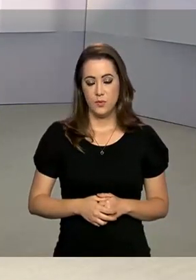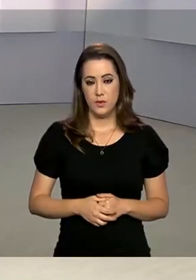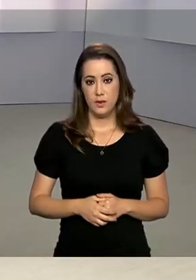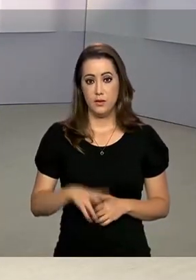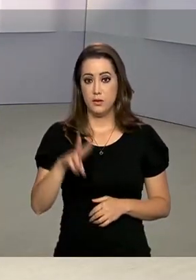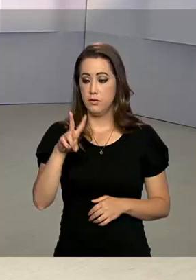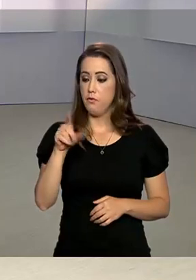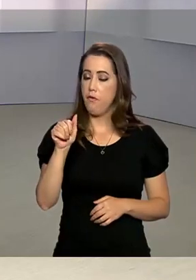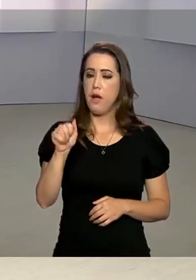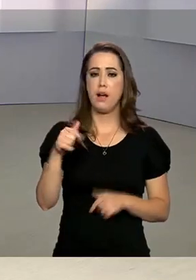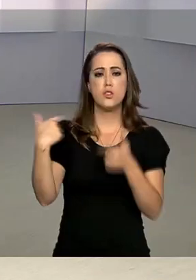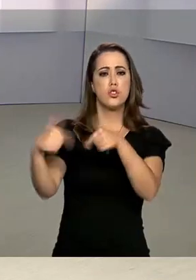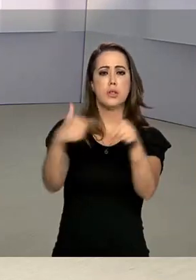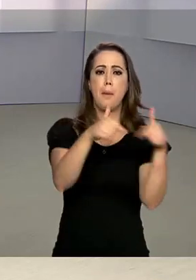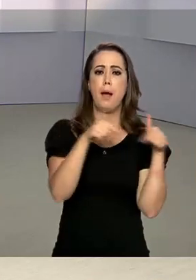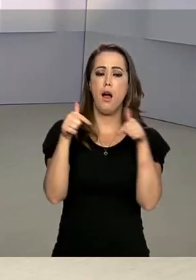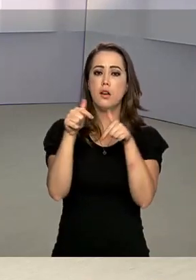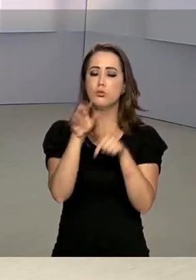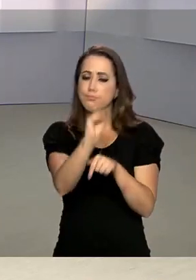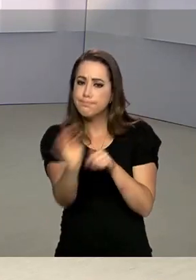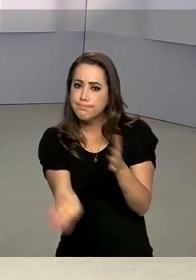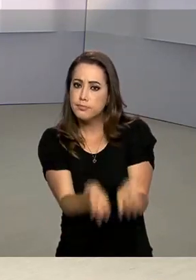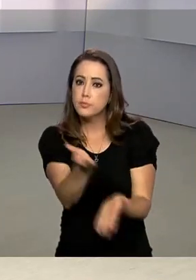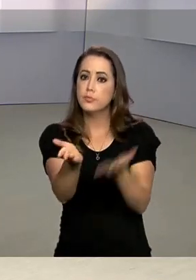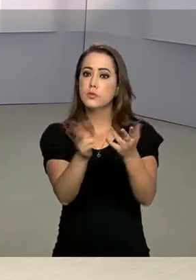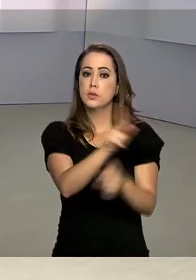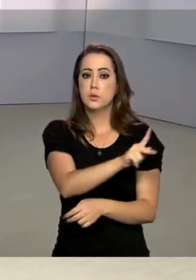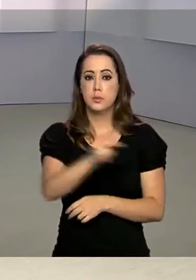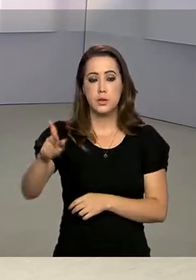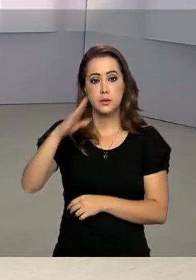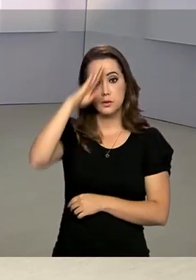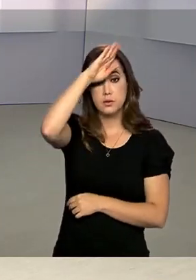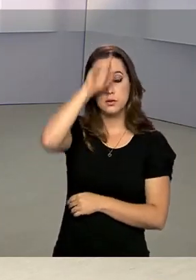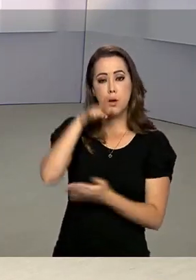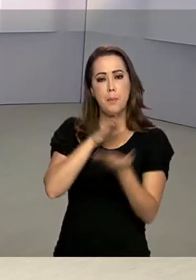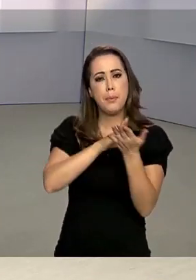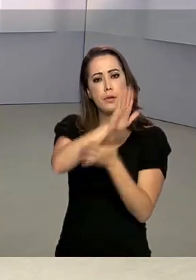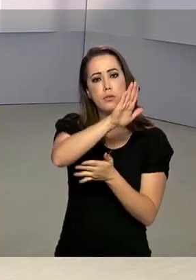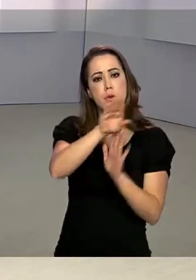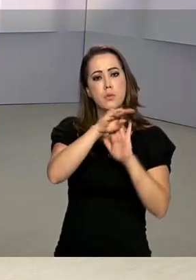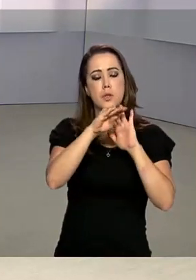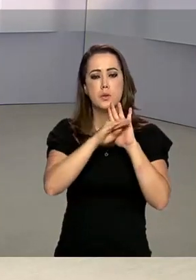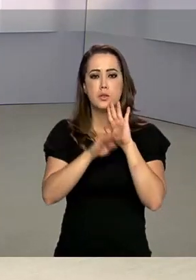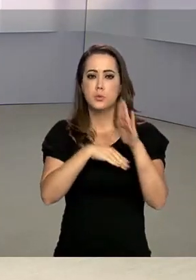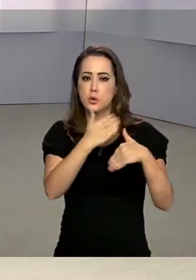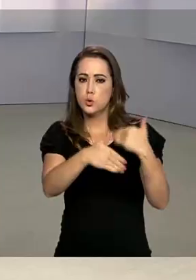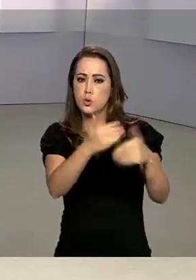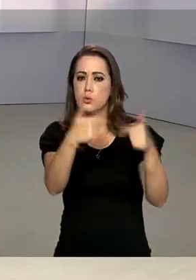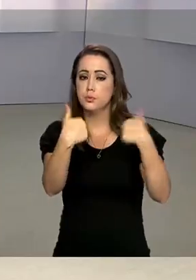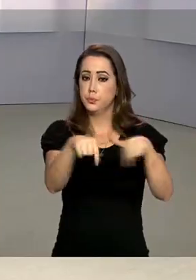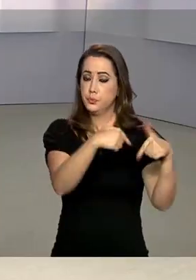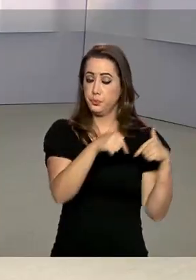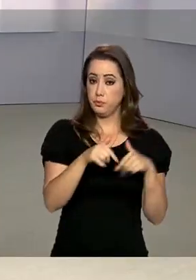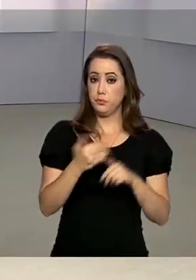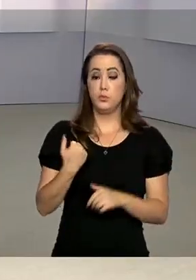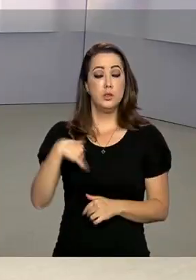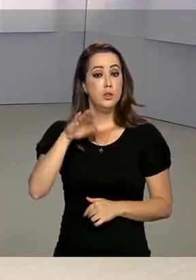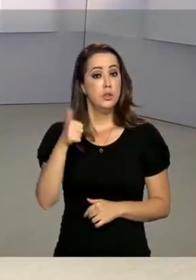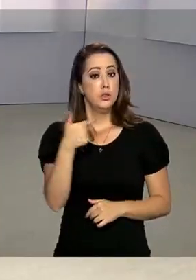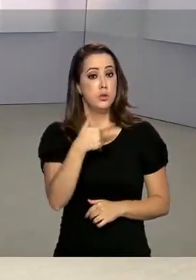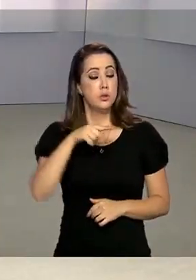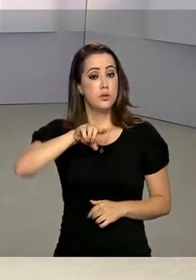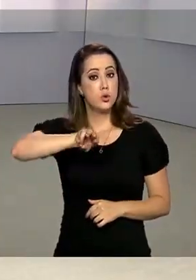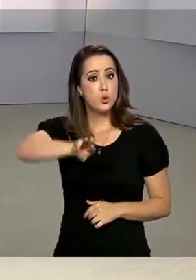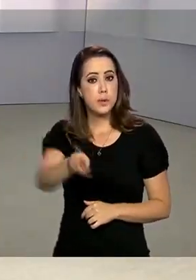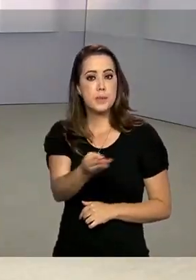Vagas no mercado de trabalho preservadas. O presidente Jair Bolsonaro sanciona programa de manutenção de empregos. Mais de